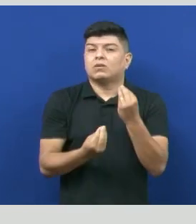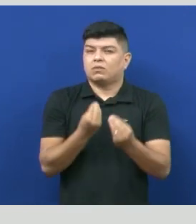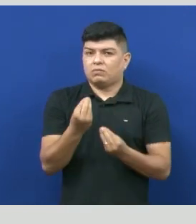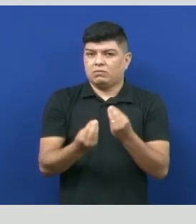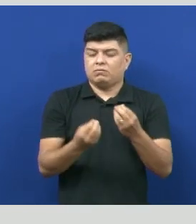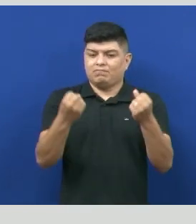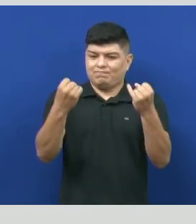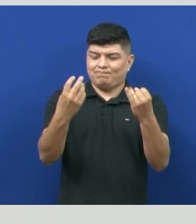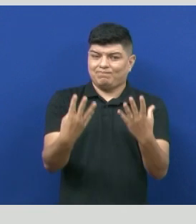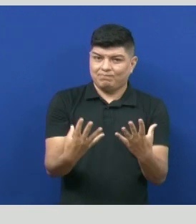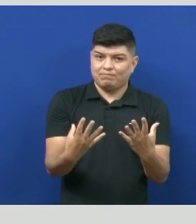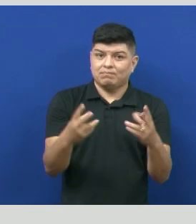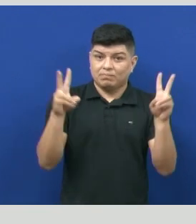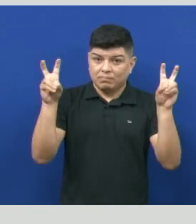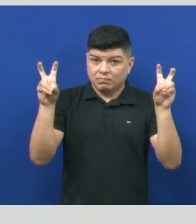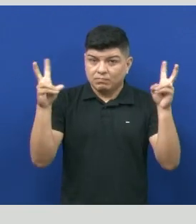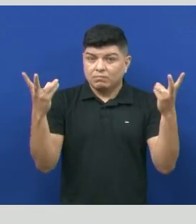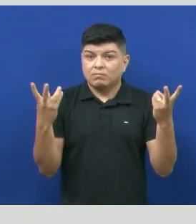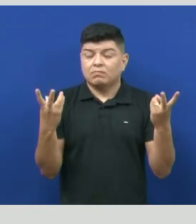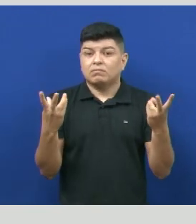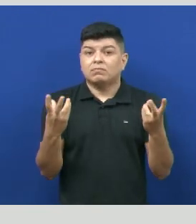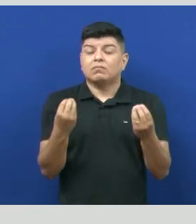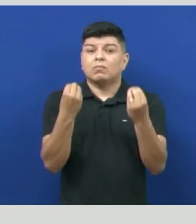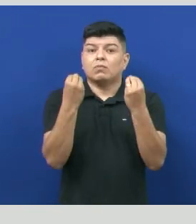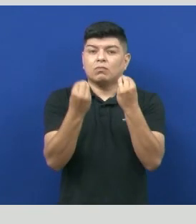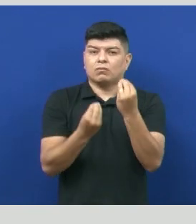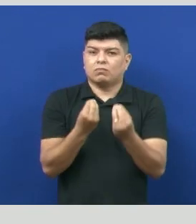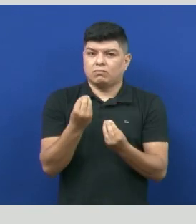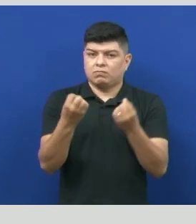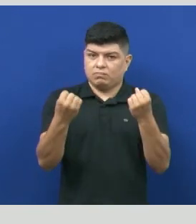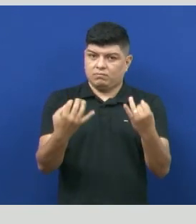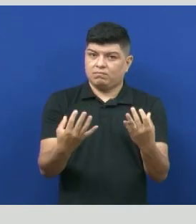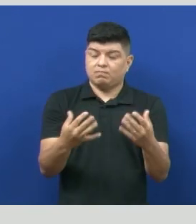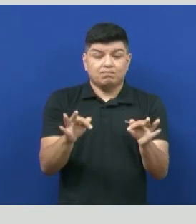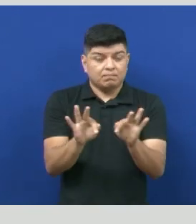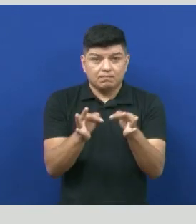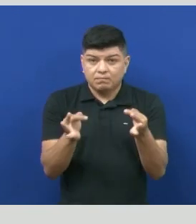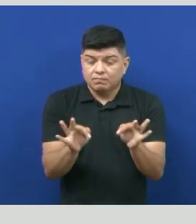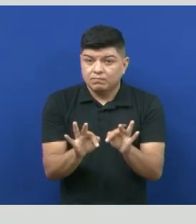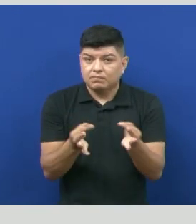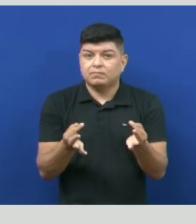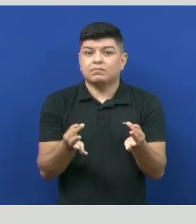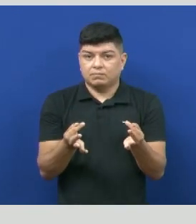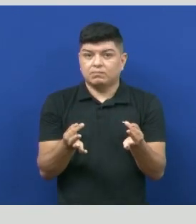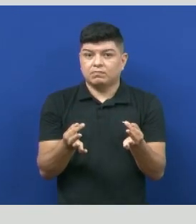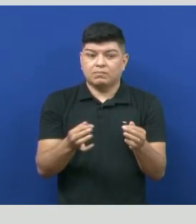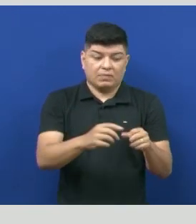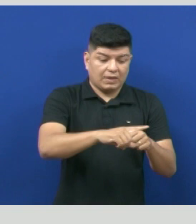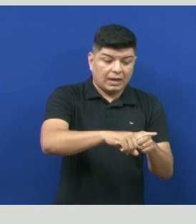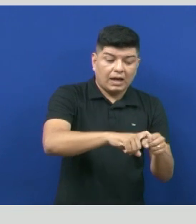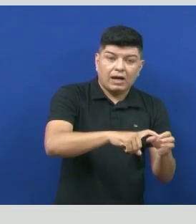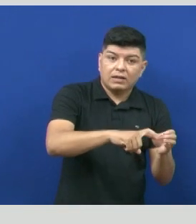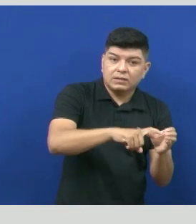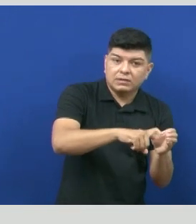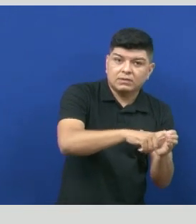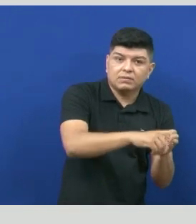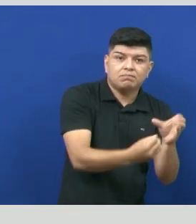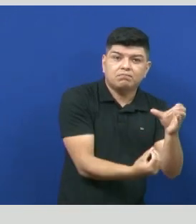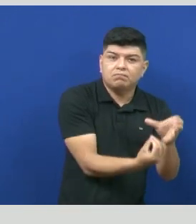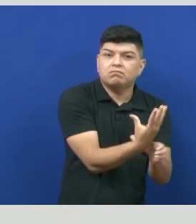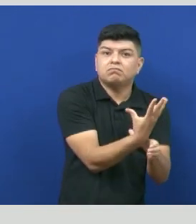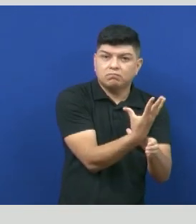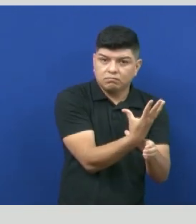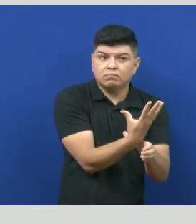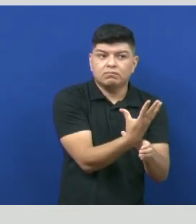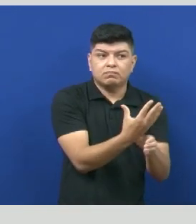a biogênese explicaria essa questão? Muito simples, né? Nós temos aí que as larvas surgem